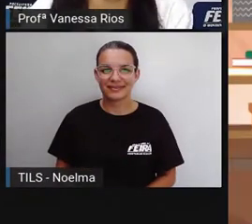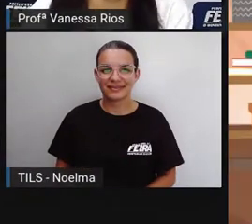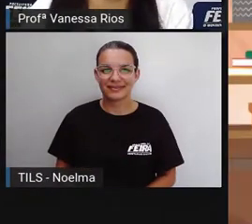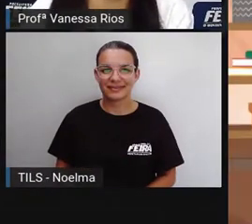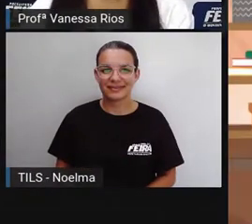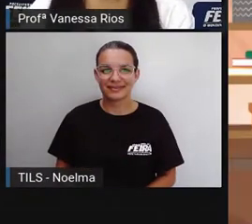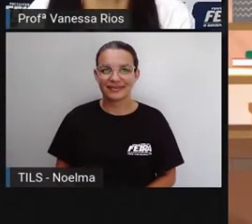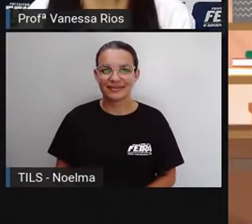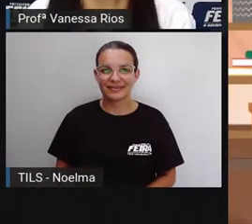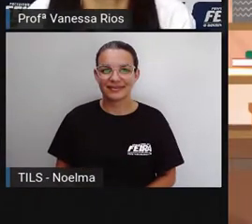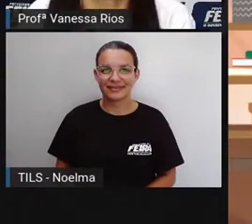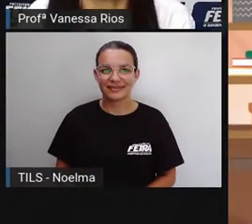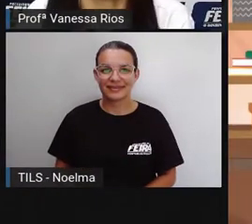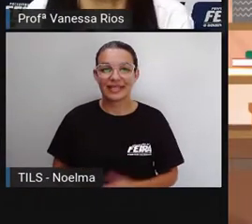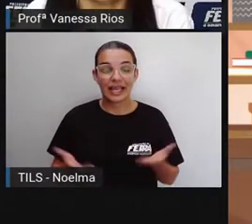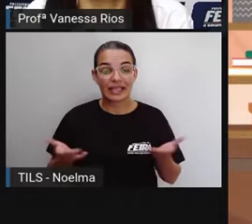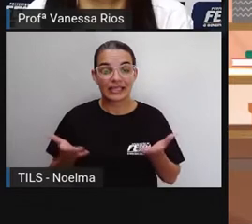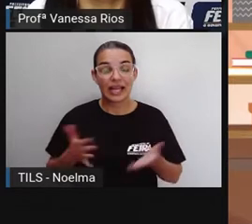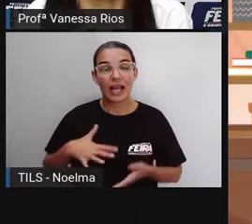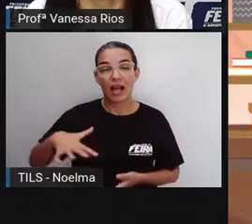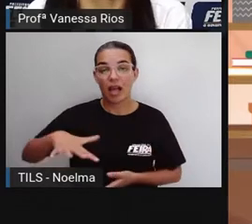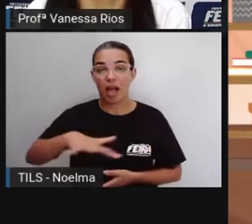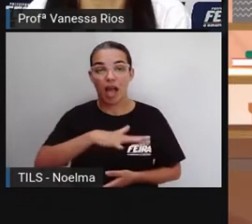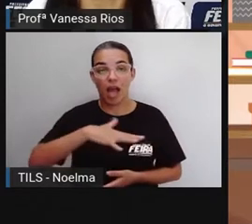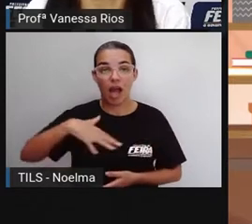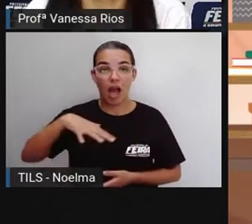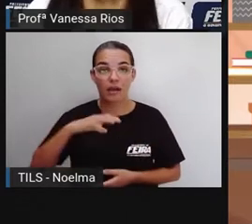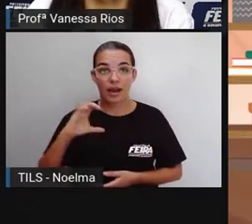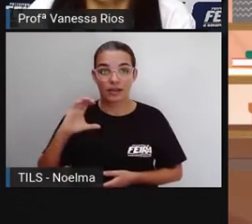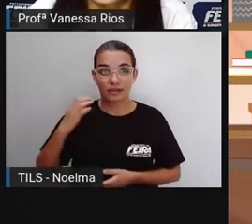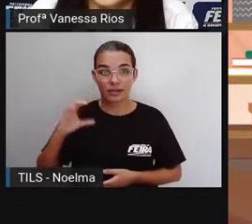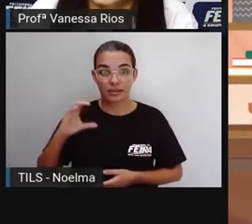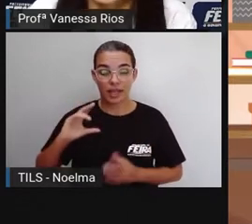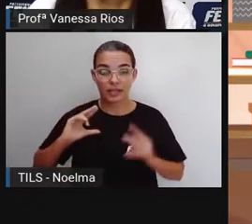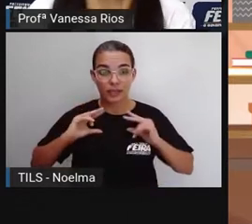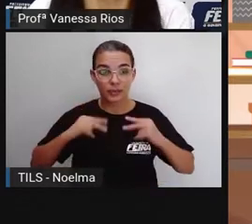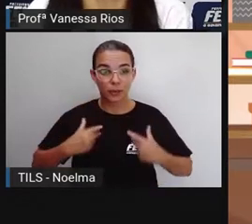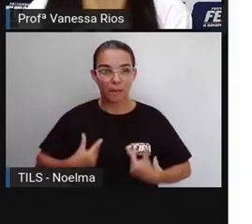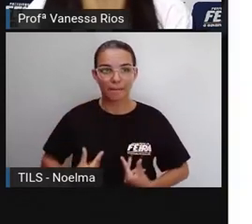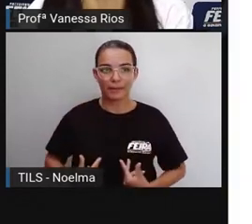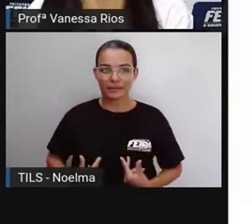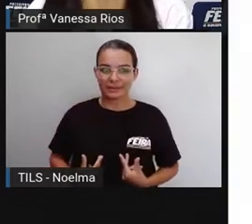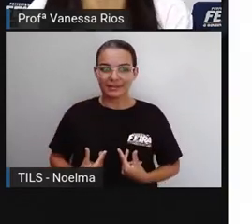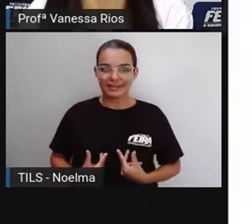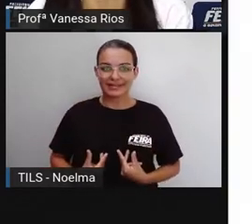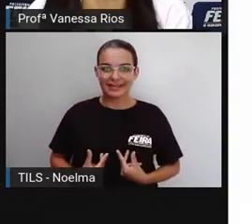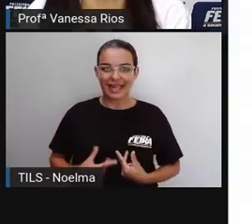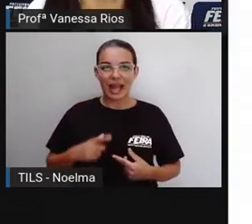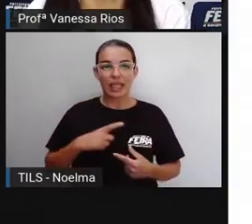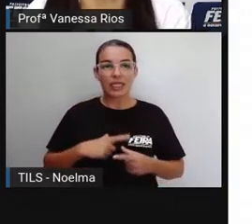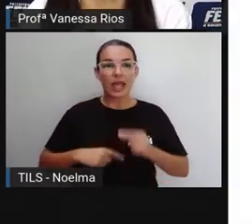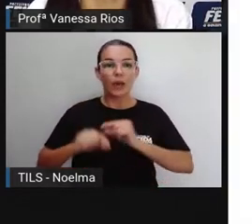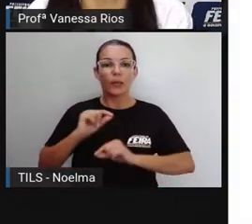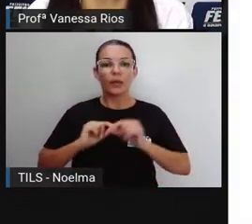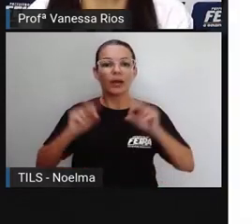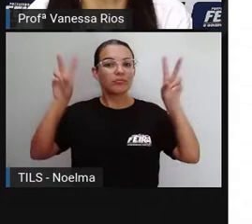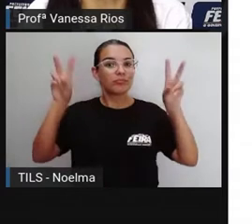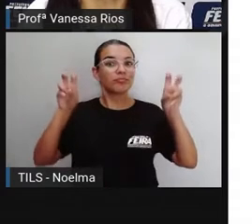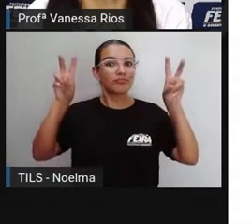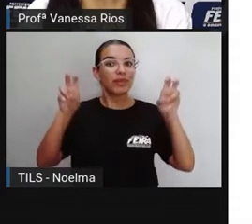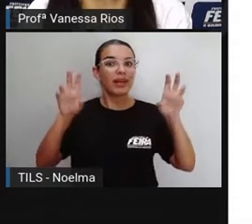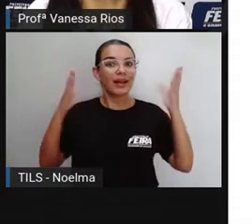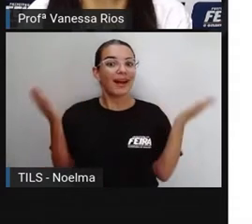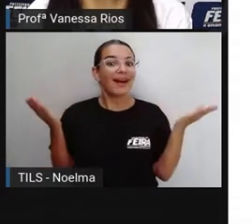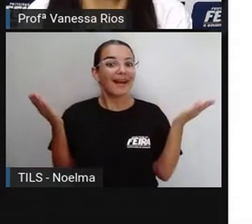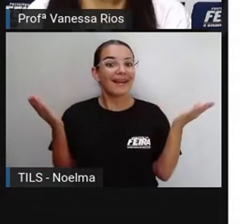Olha só, turma, a nossa aula agora é de ciências humanas e nós vamos estudar